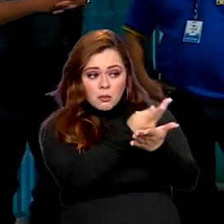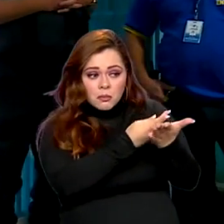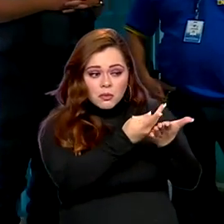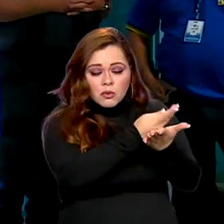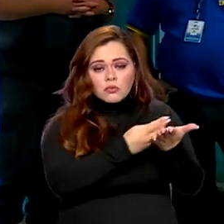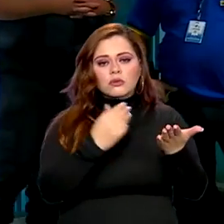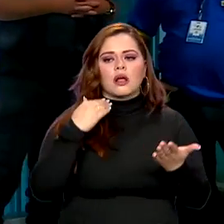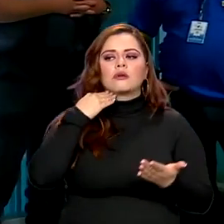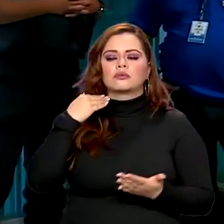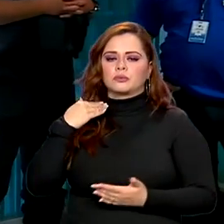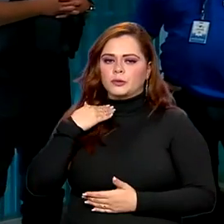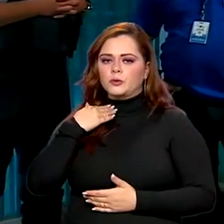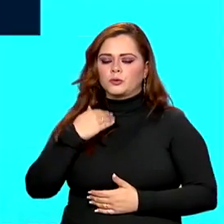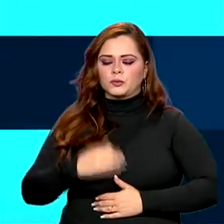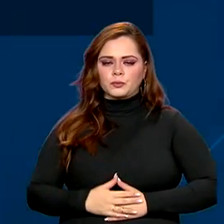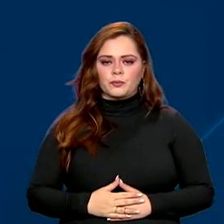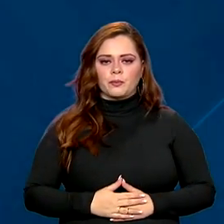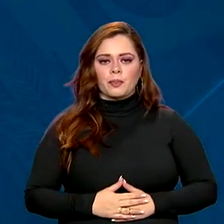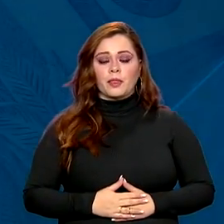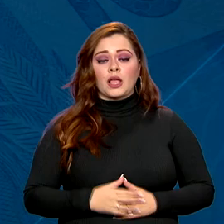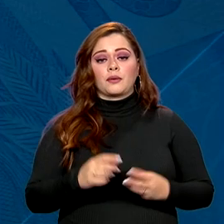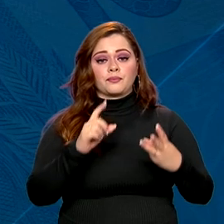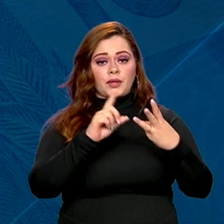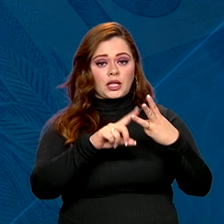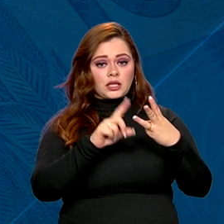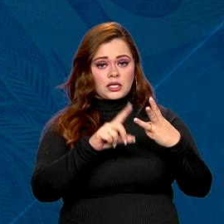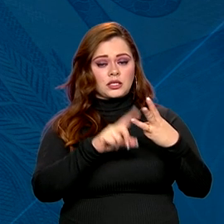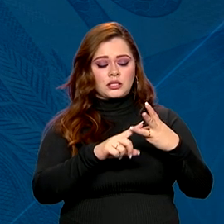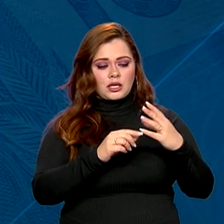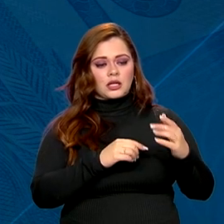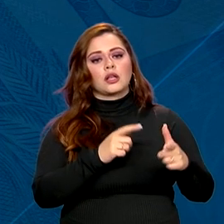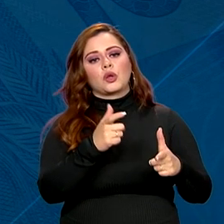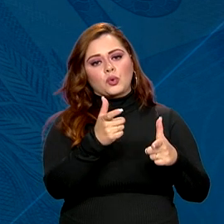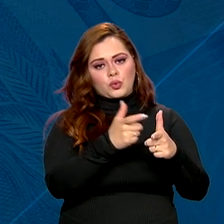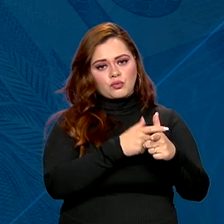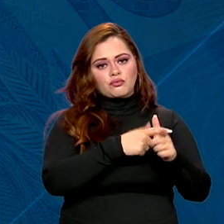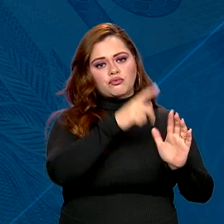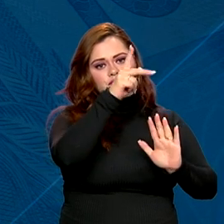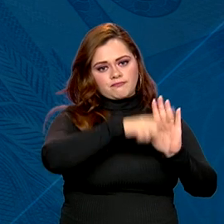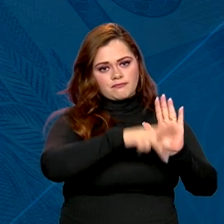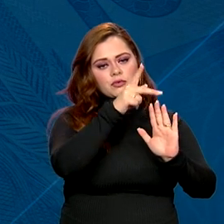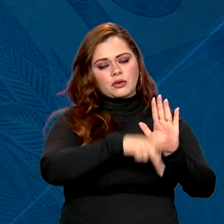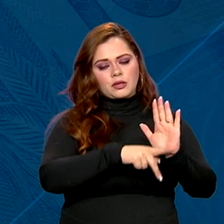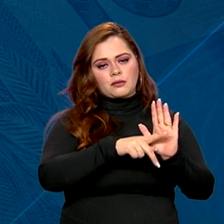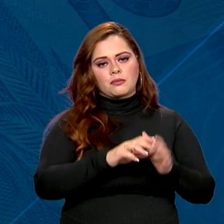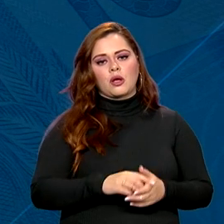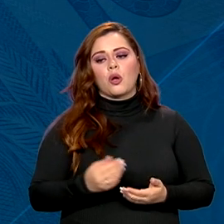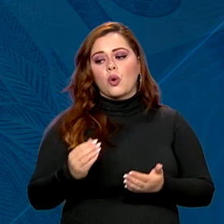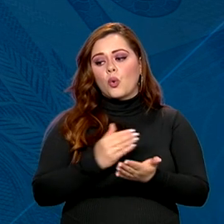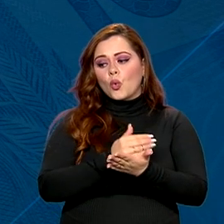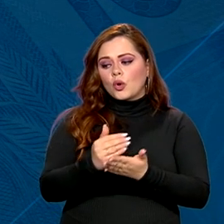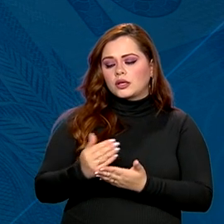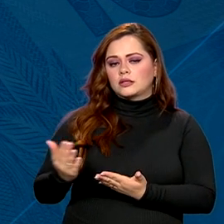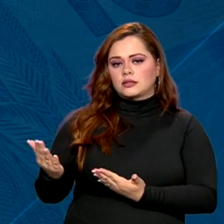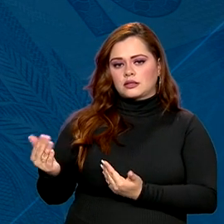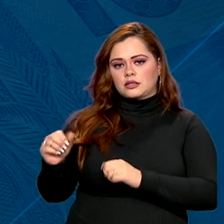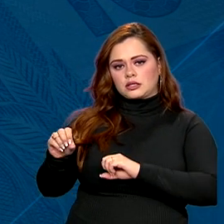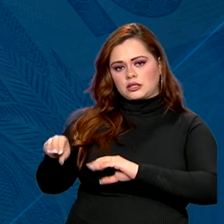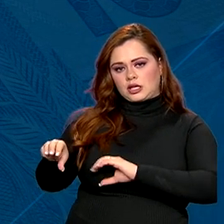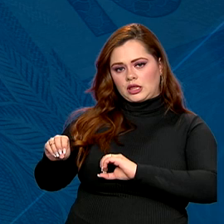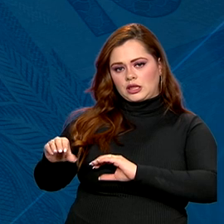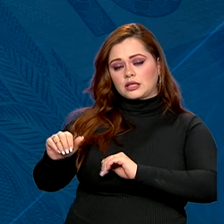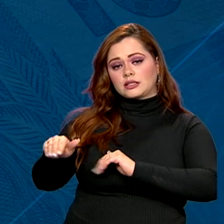instituições bancárias. Uma terceira etapa do Desenrola Brasil começa em setembro, quando entrarão as